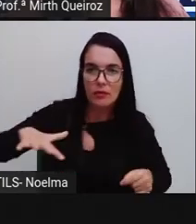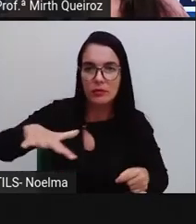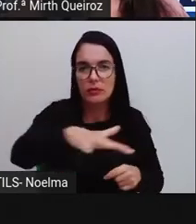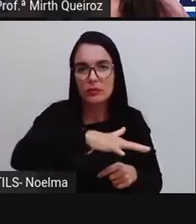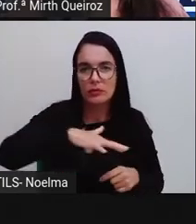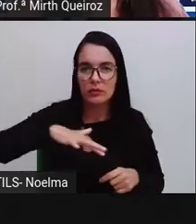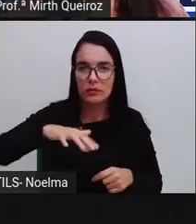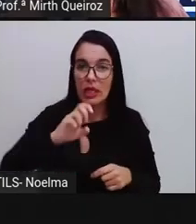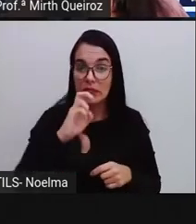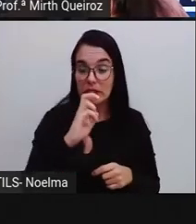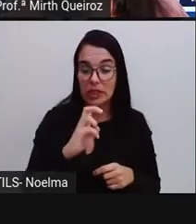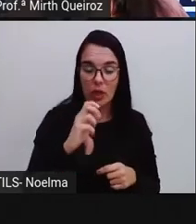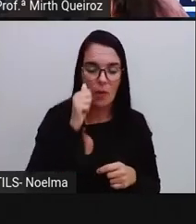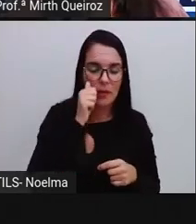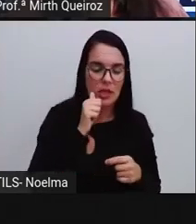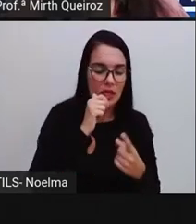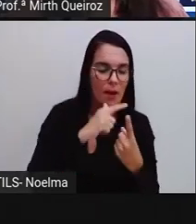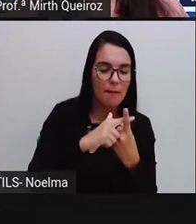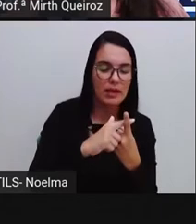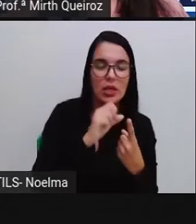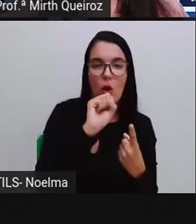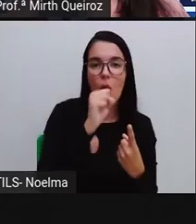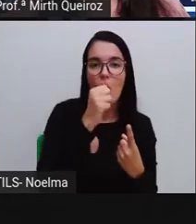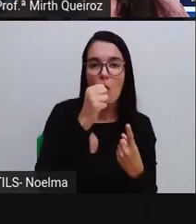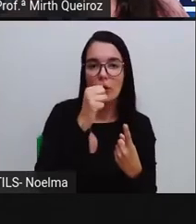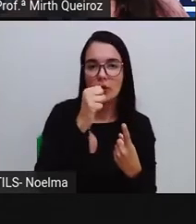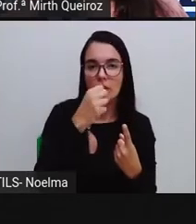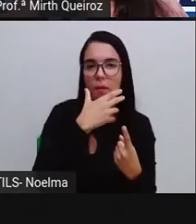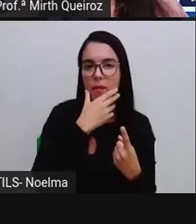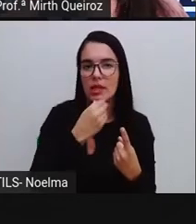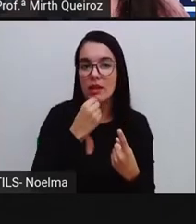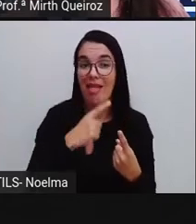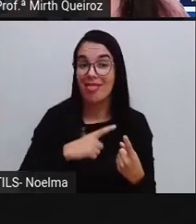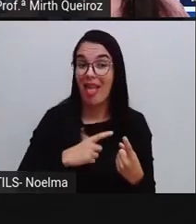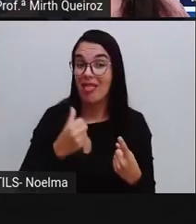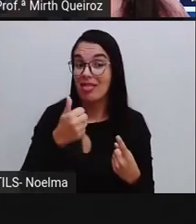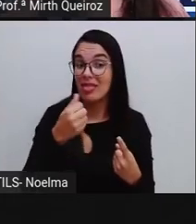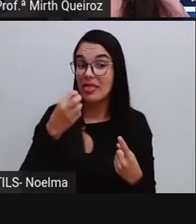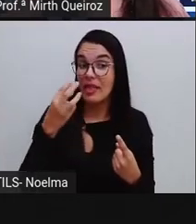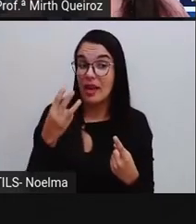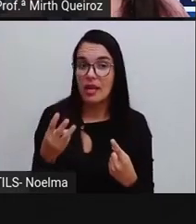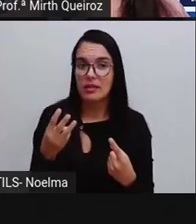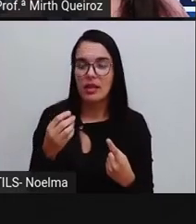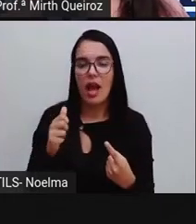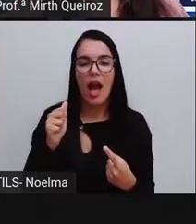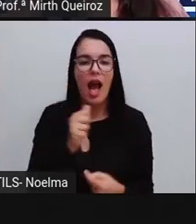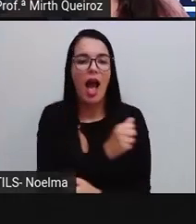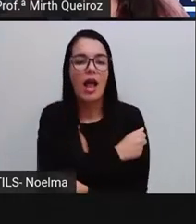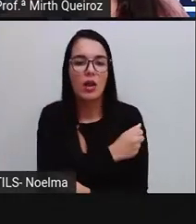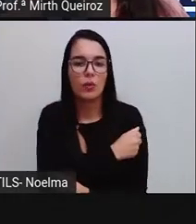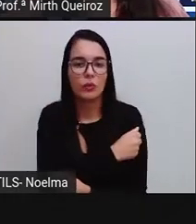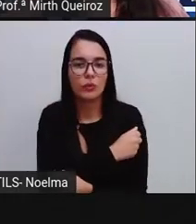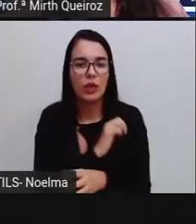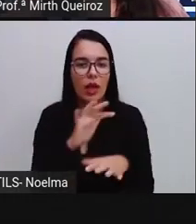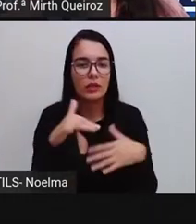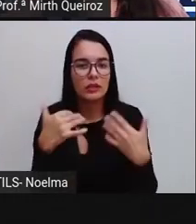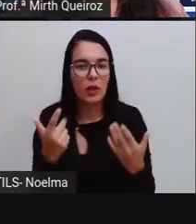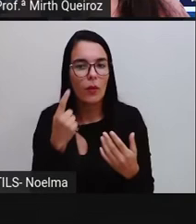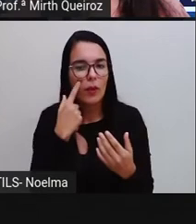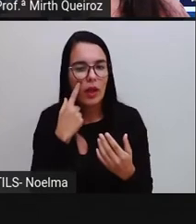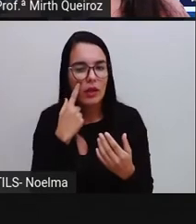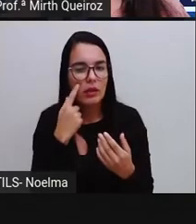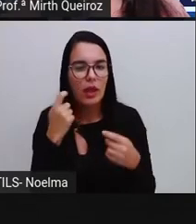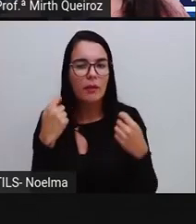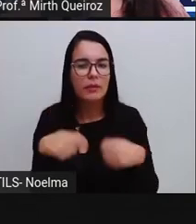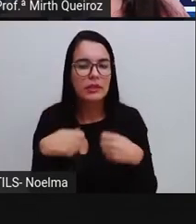meninas mais oito meninos, nós temos três alunos e a gente quer saber a chance da professora tirar uma menina.